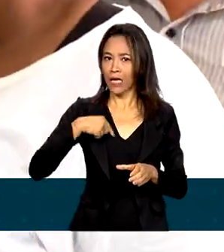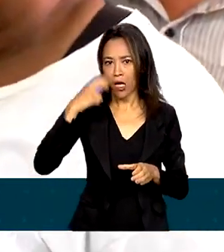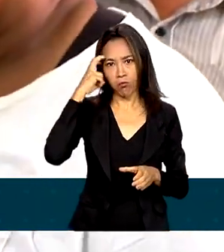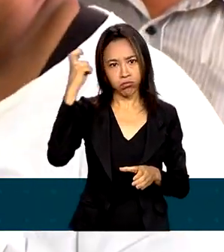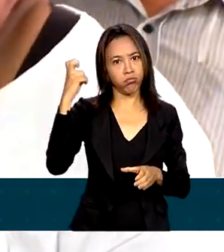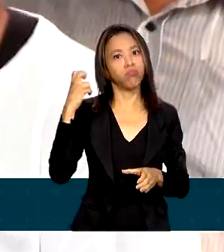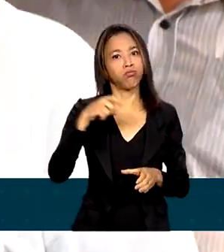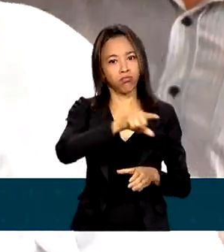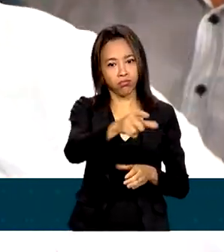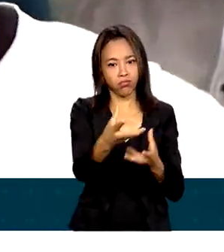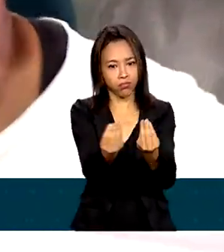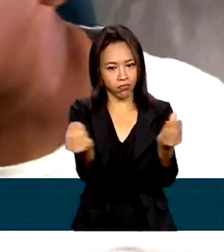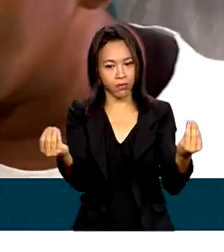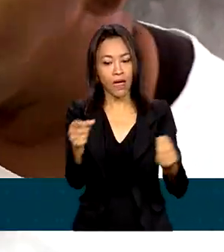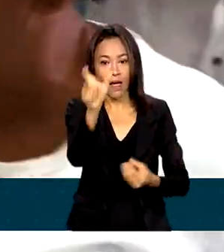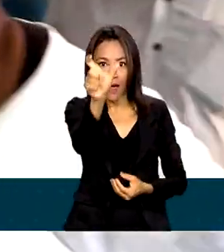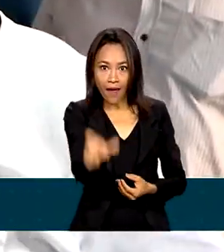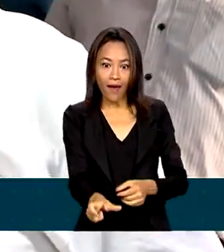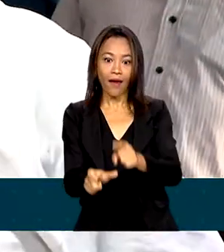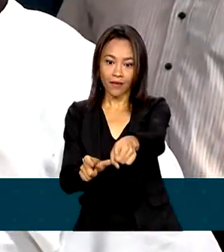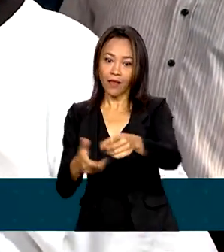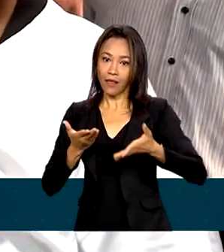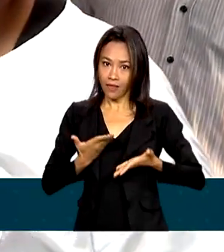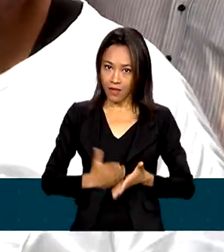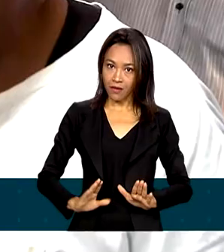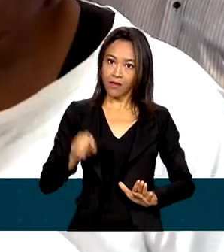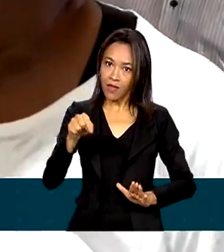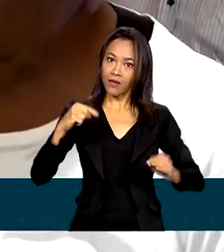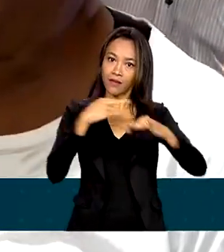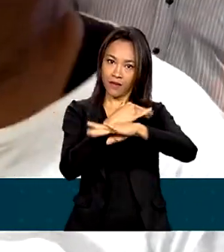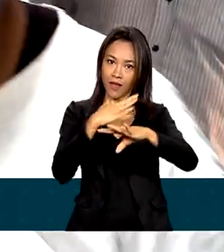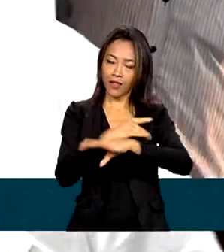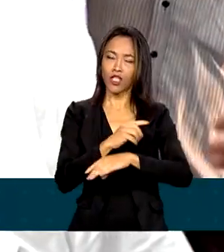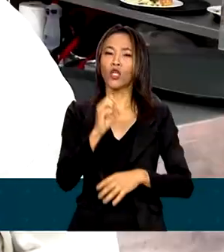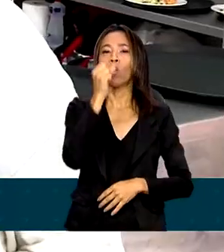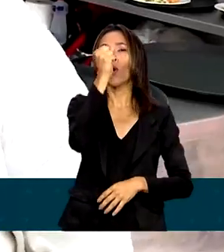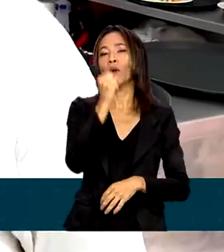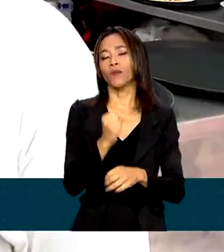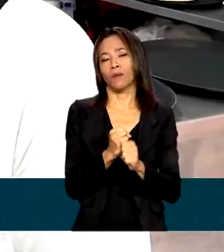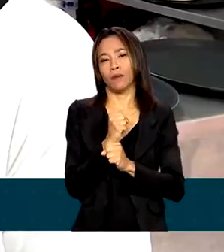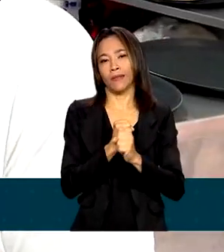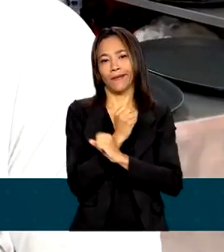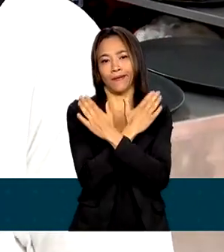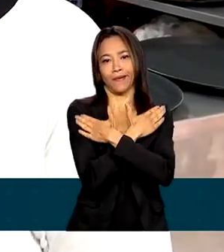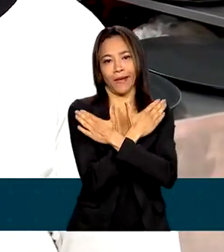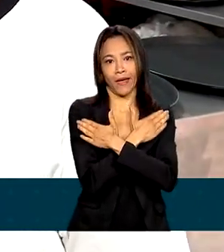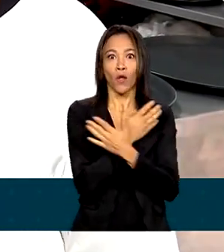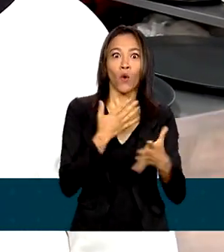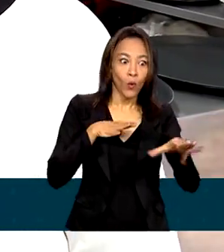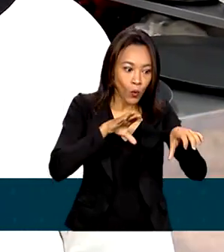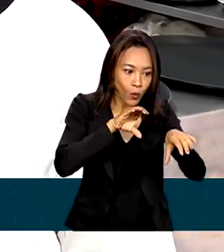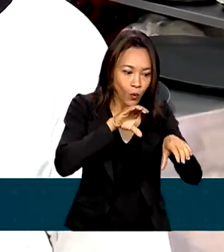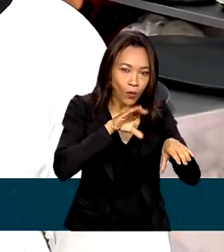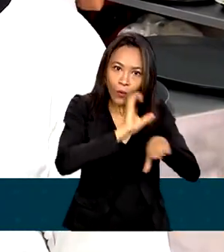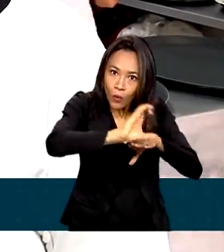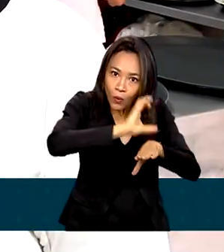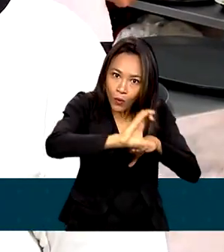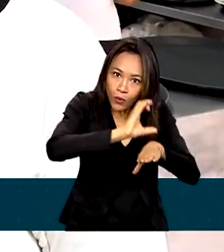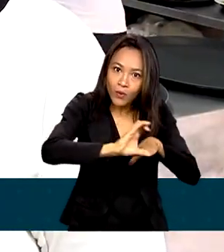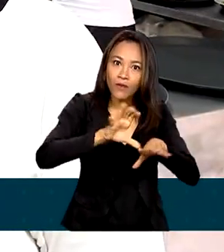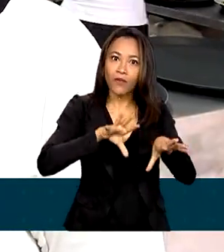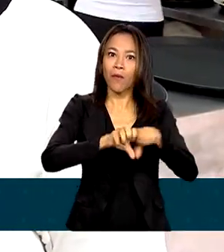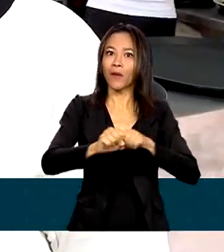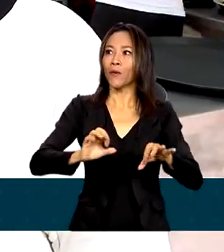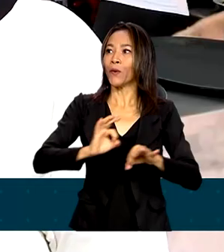Uma delas é a Vanilda, que nasceu em Heliópolis e está há oito anos desempregada. Com o curso, ela vê a oportunidade de se